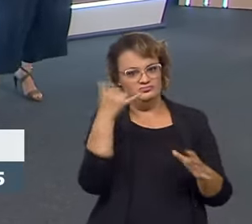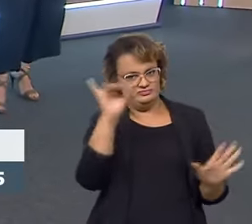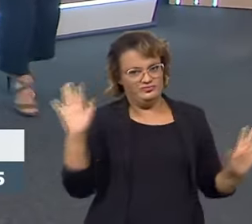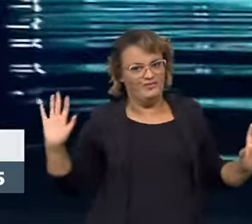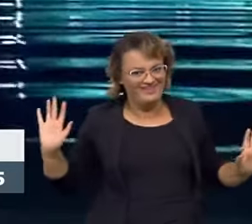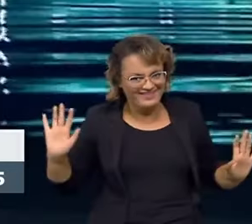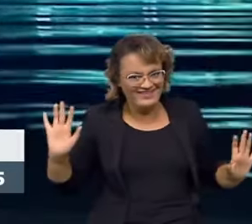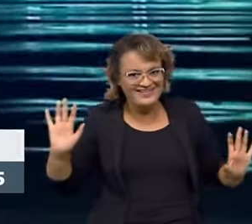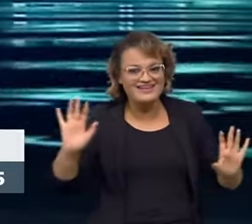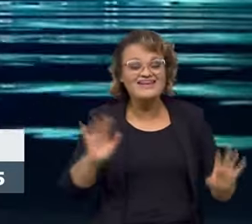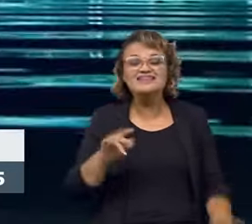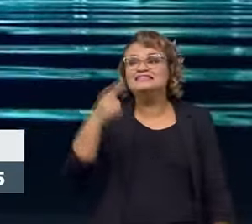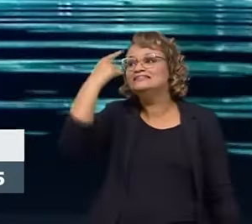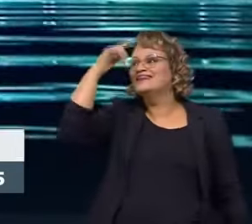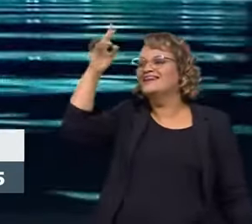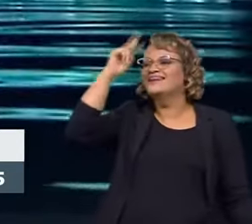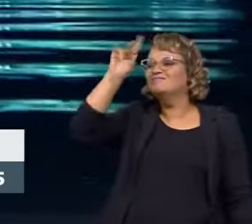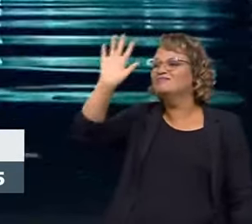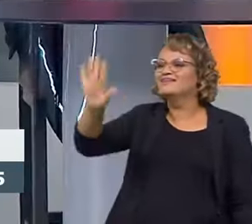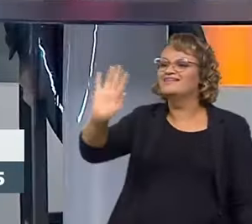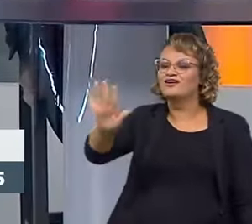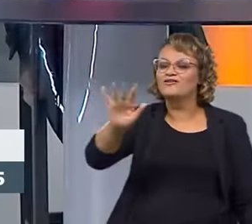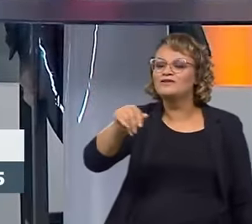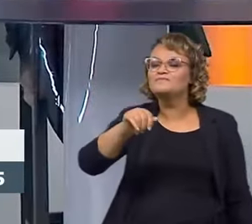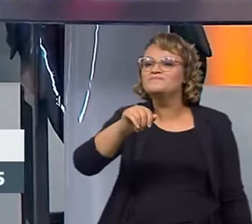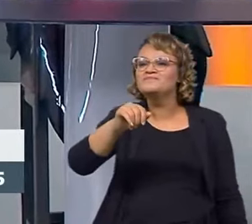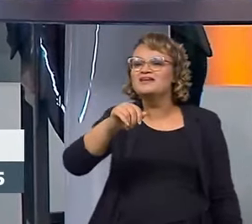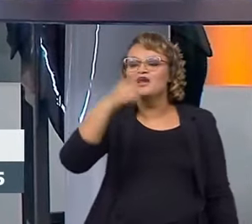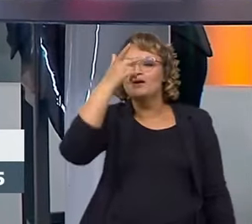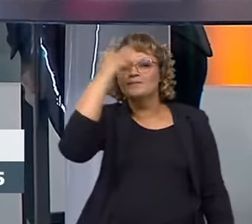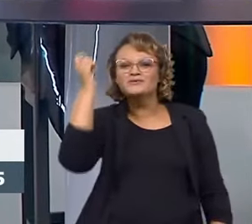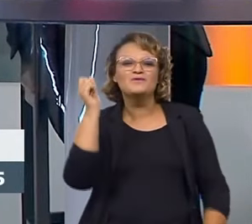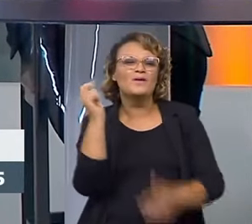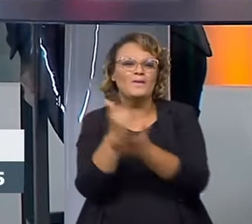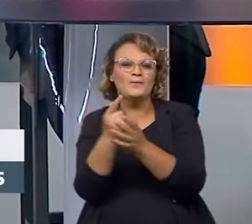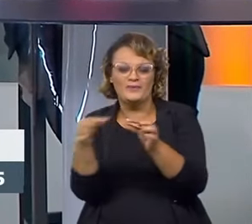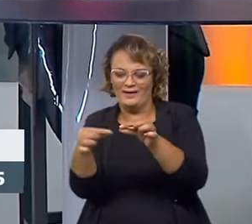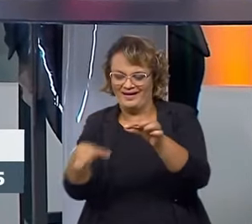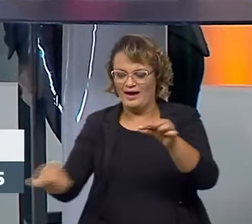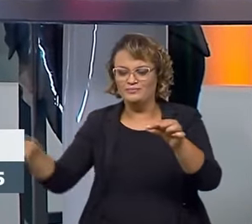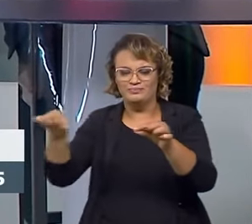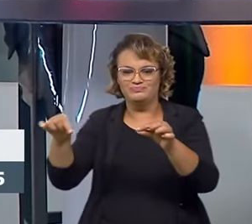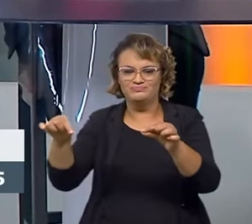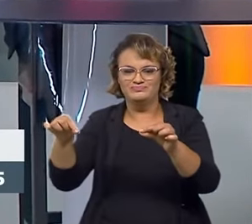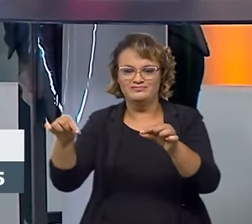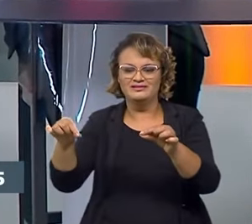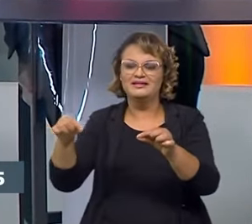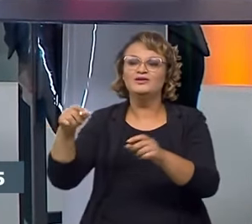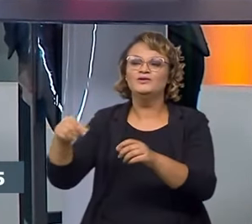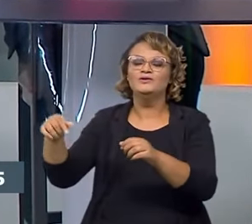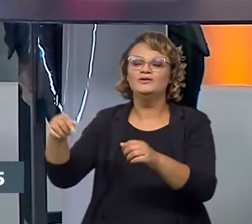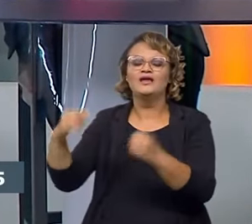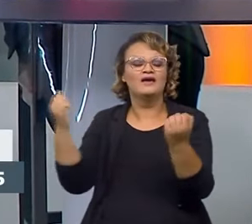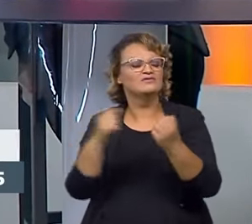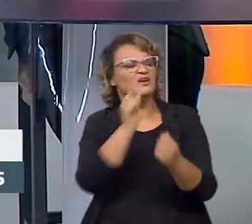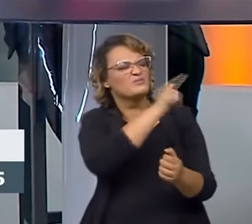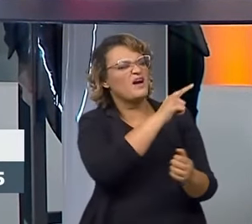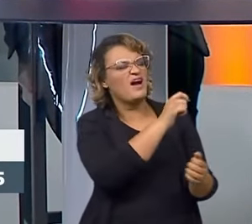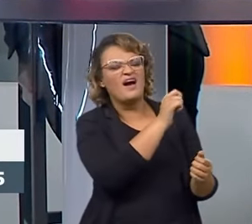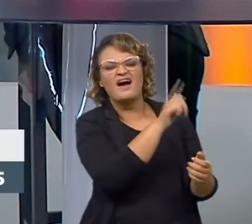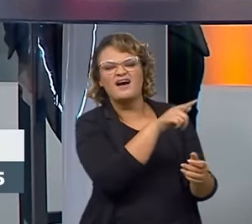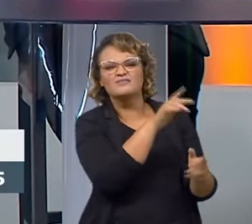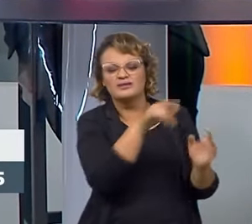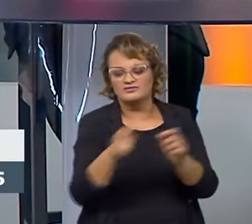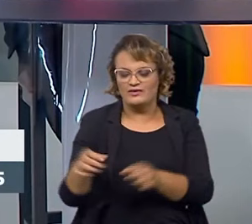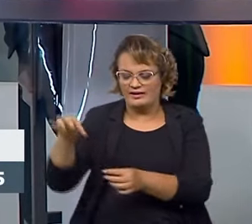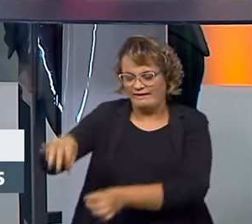Isso que eu lembrei agora, uma pessoa comprou esse cabo do... Coisa tão simples, né? Você está no sinal, no carro, você compra um cabinho, ah, eu vou comprar para